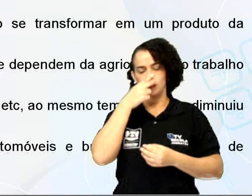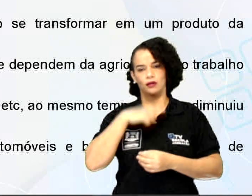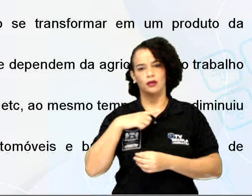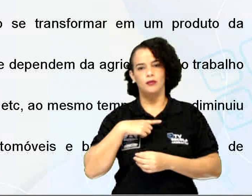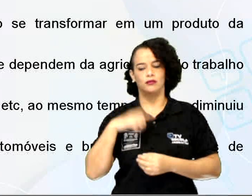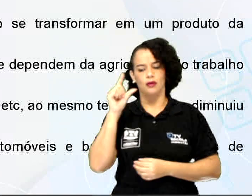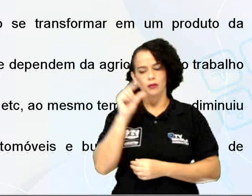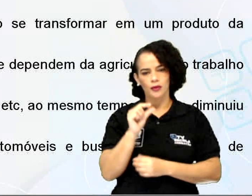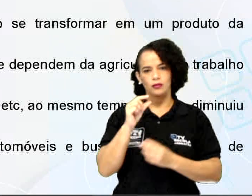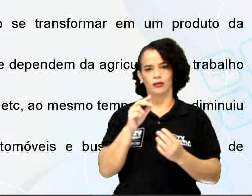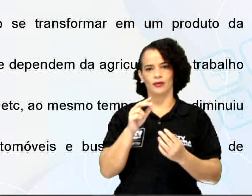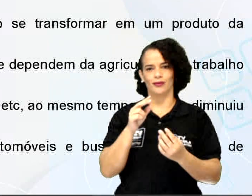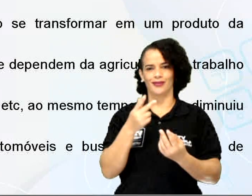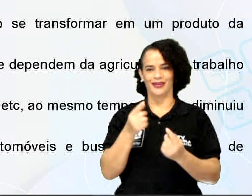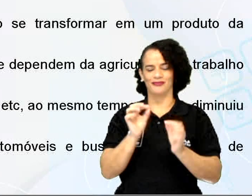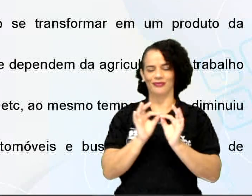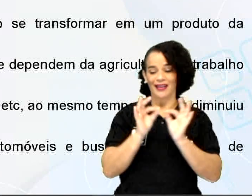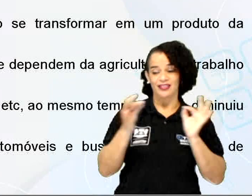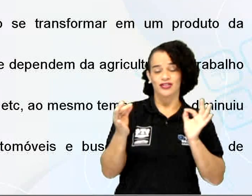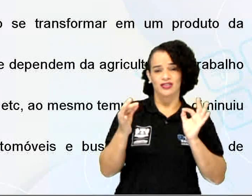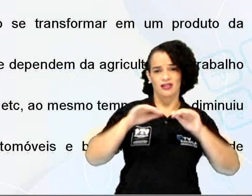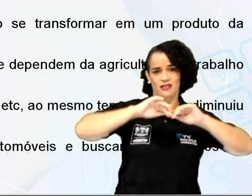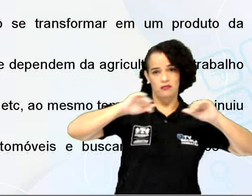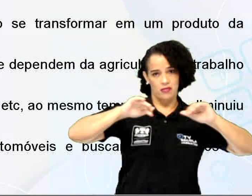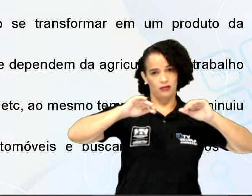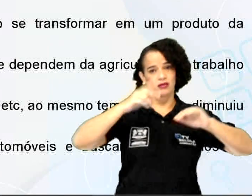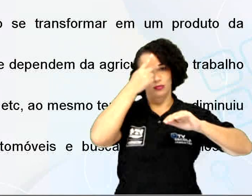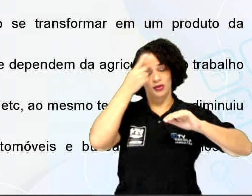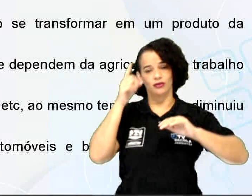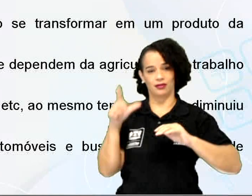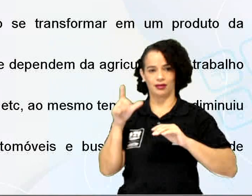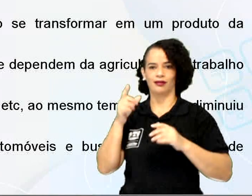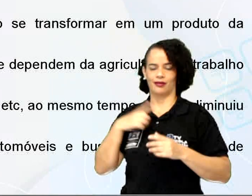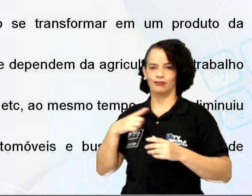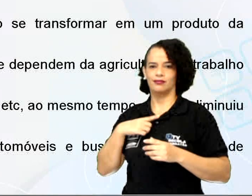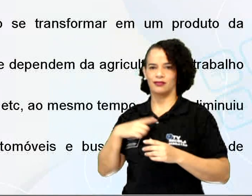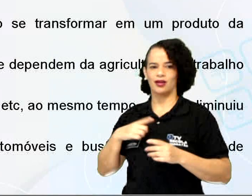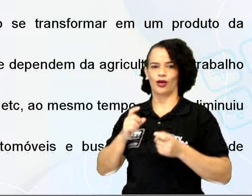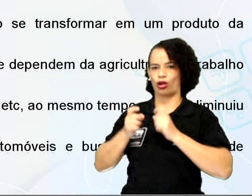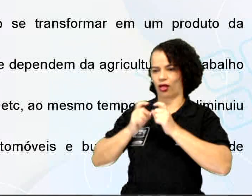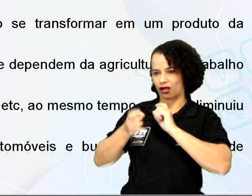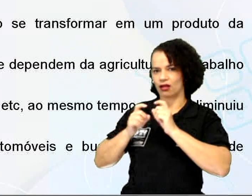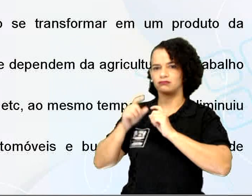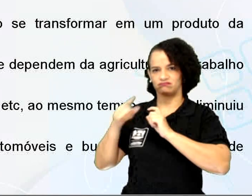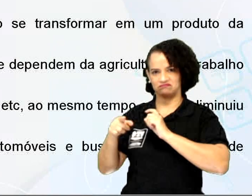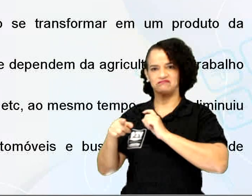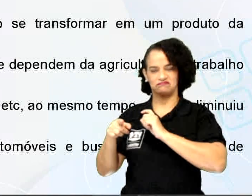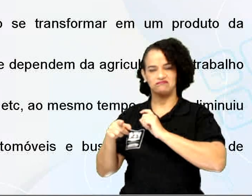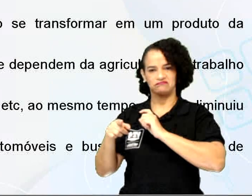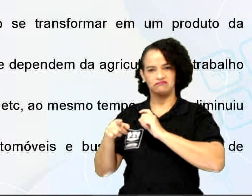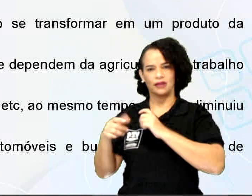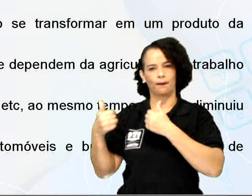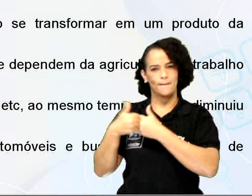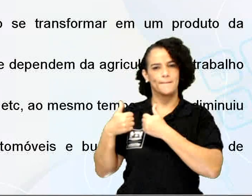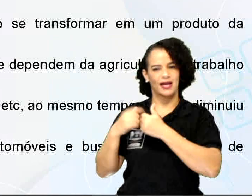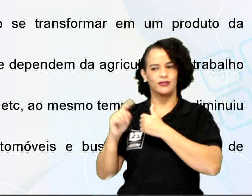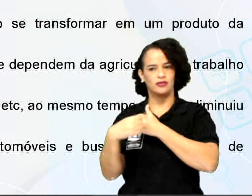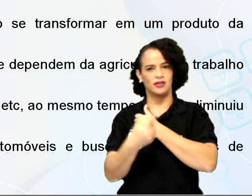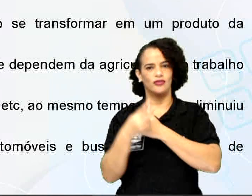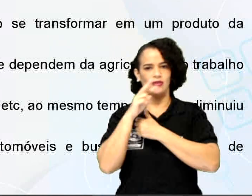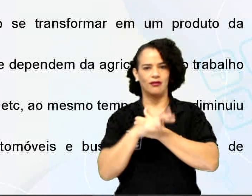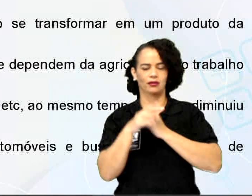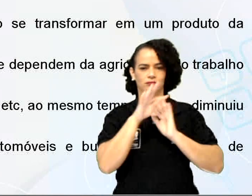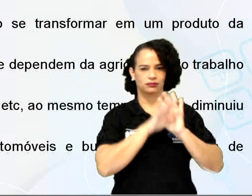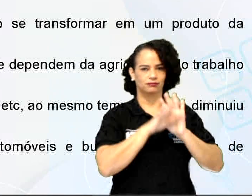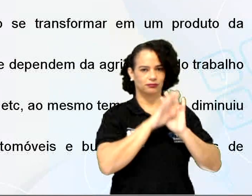diminuiu as distâncias, separou as pessoas. Aqui tem uma crítica muito próxima do que a gente acabou de ler